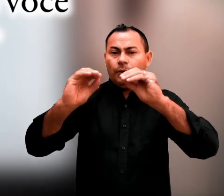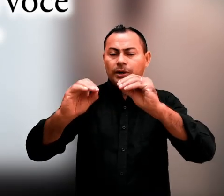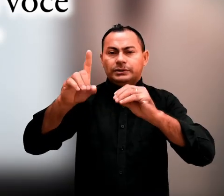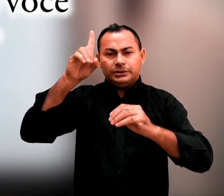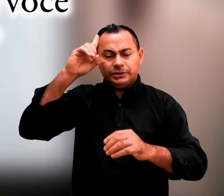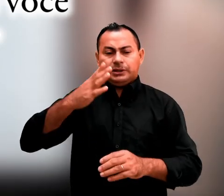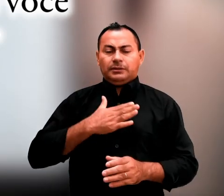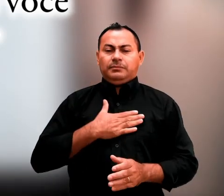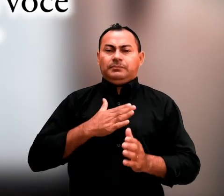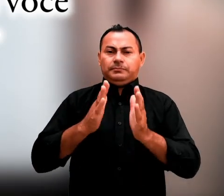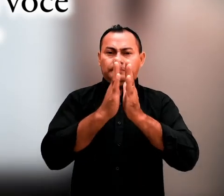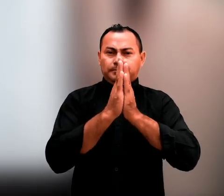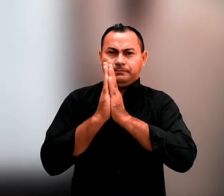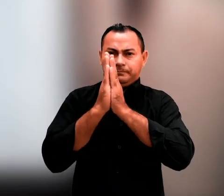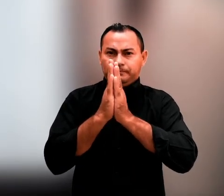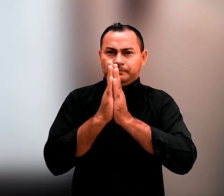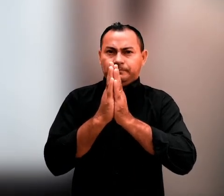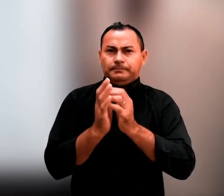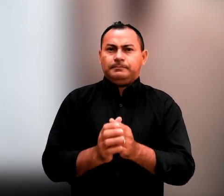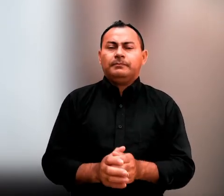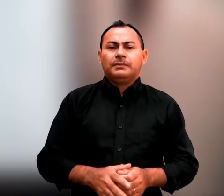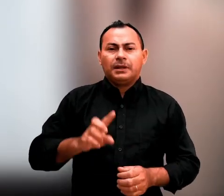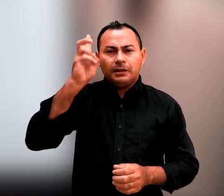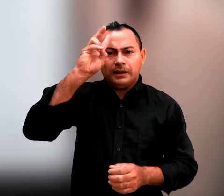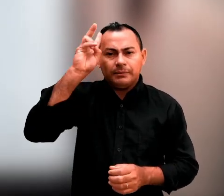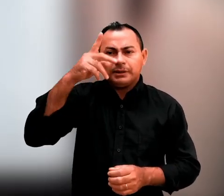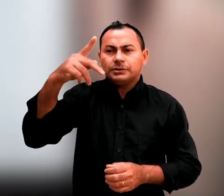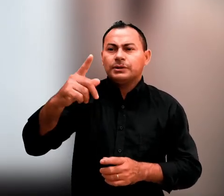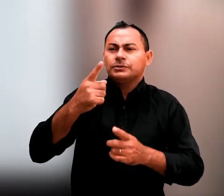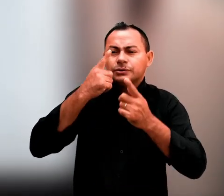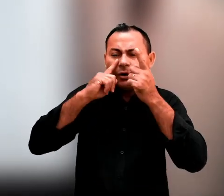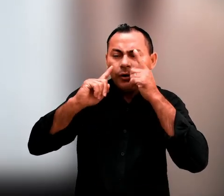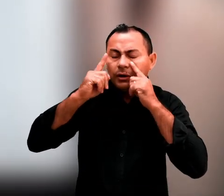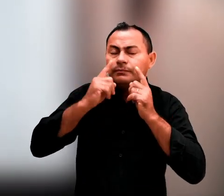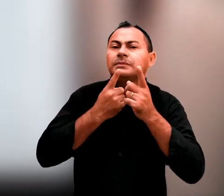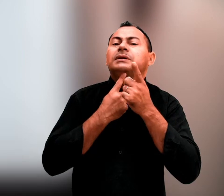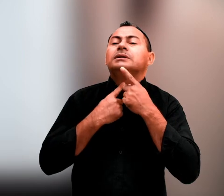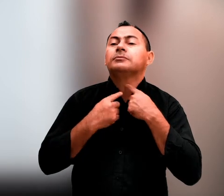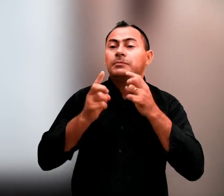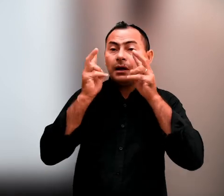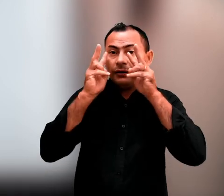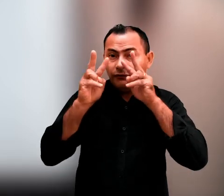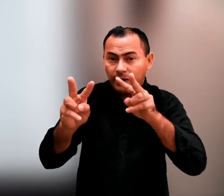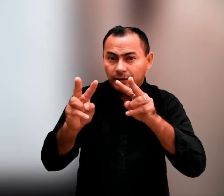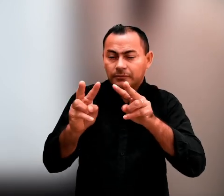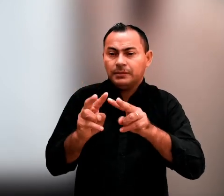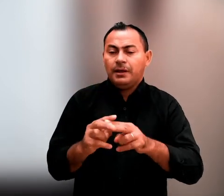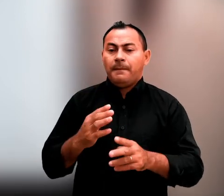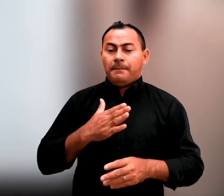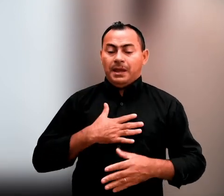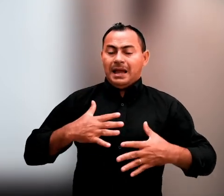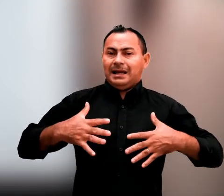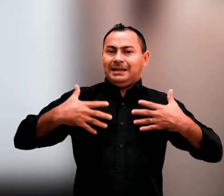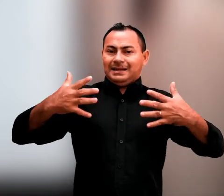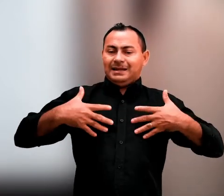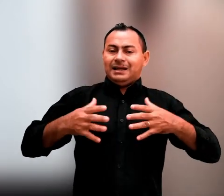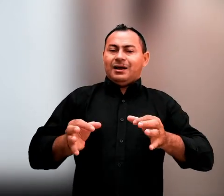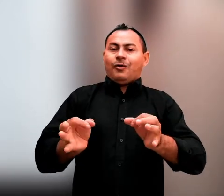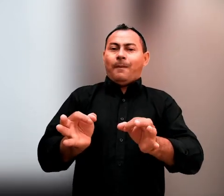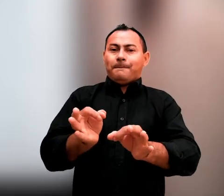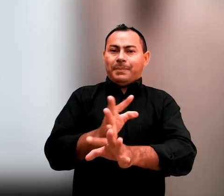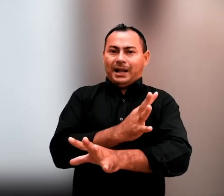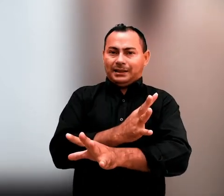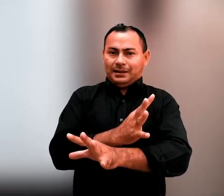dia em minhas orações. Lembro-me das suas lágrimas e desejo muito vê-lo para que a minha alegria seja